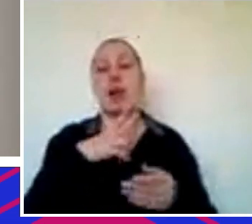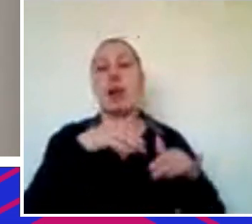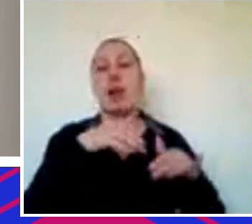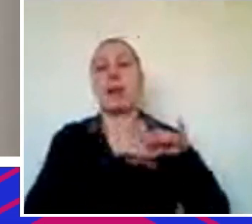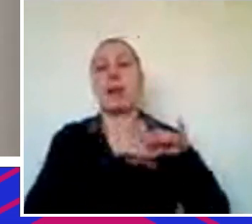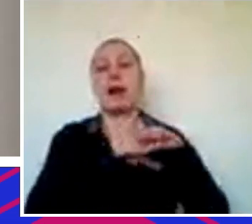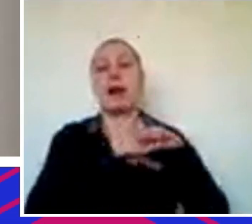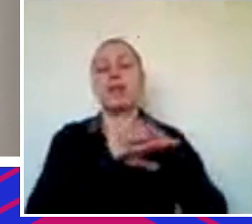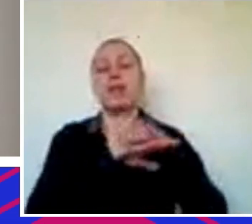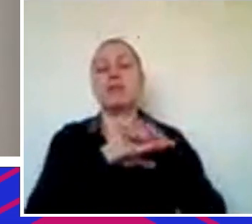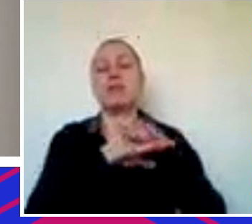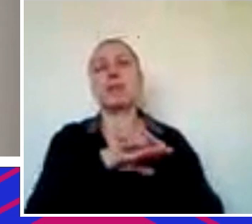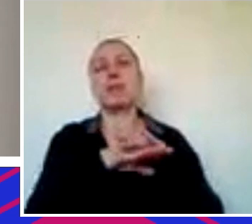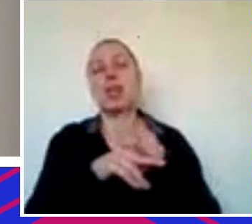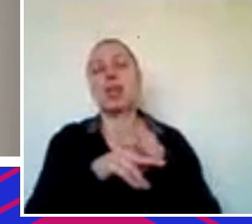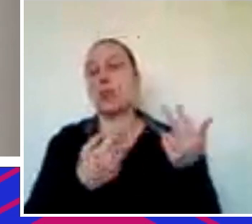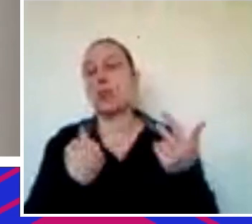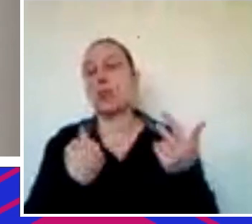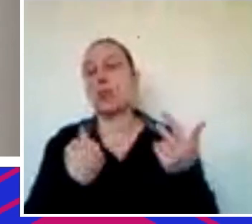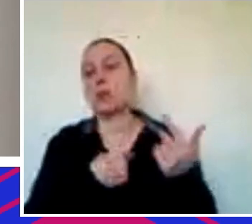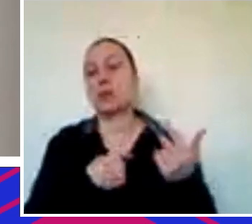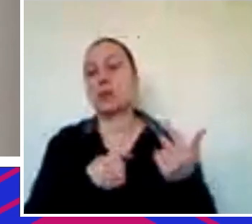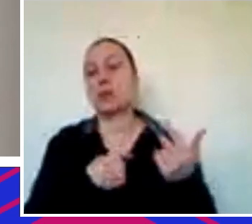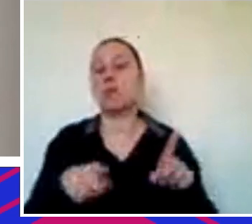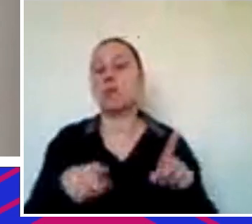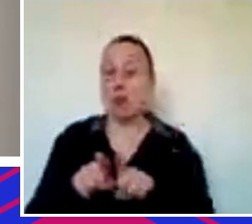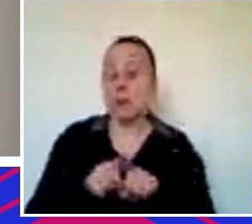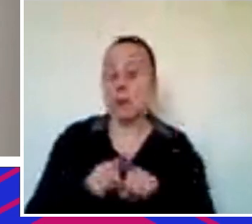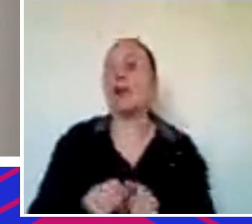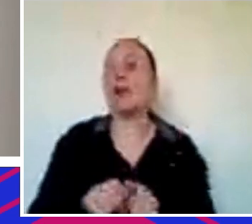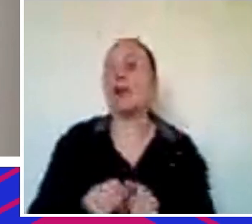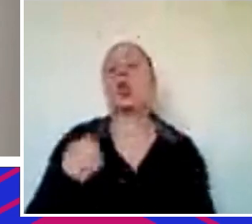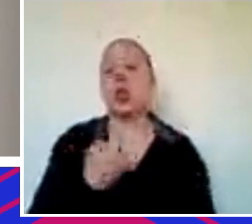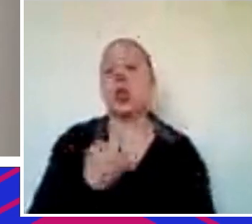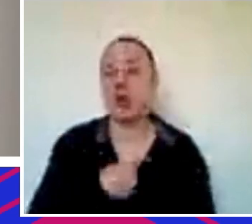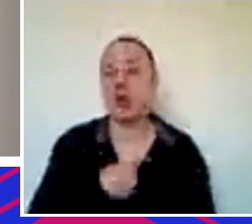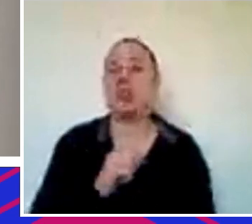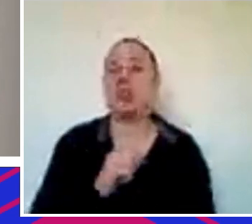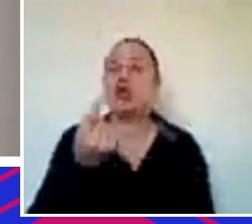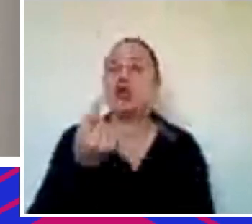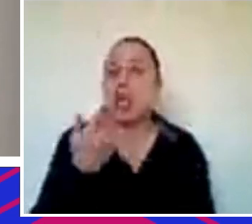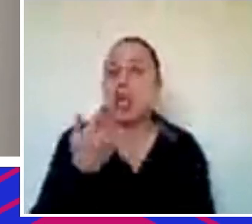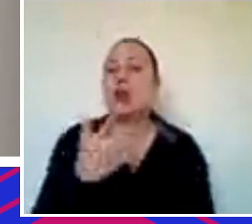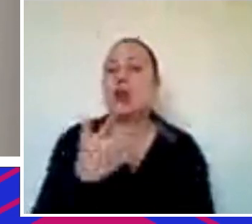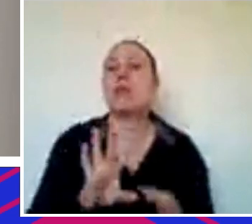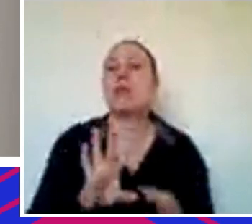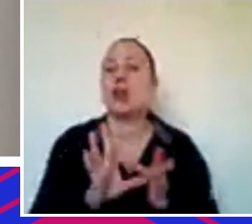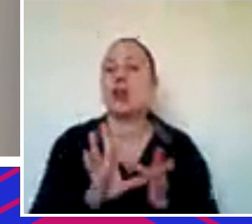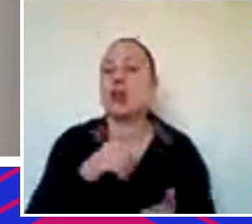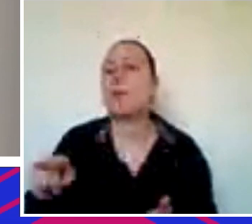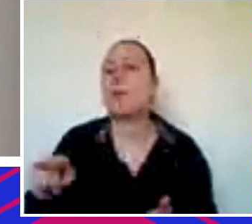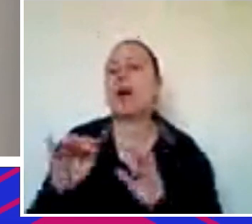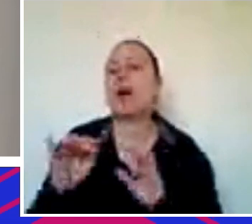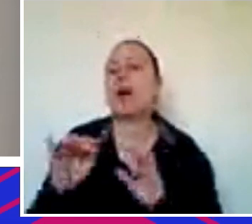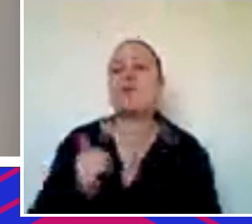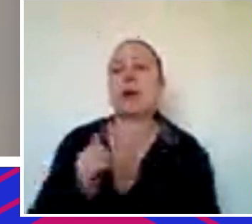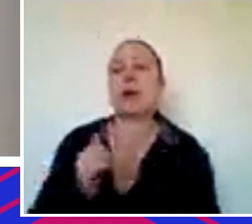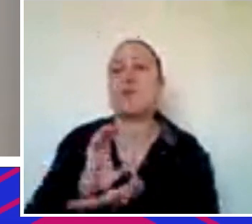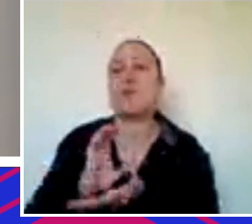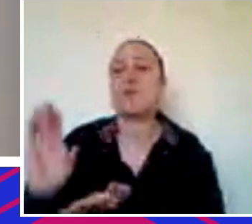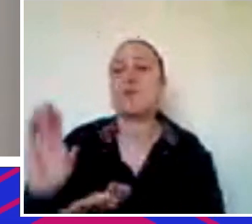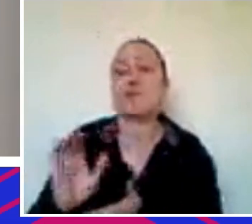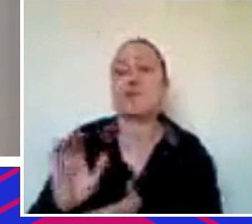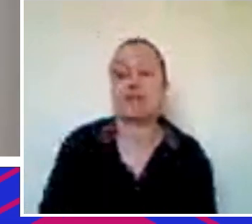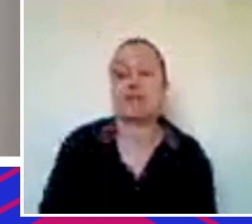oferece e vai proporcionar que a gente consiga oferecer mais quantidade de dinheiro disponível para financiar as startups através da dívida.